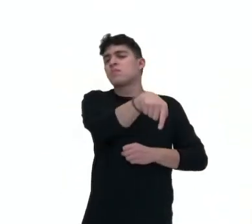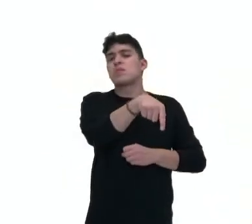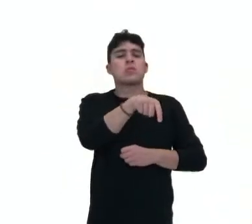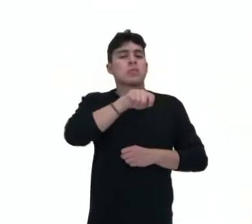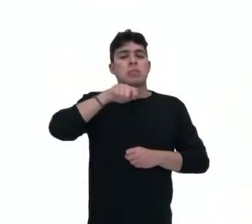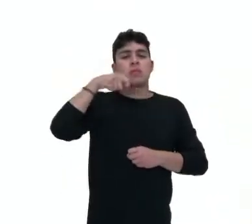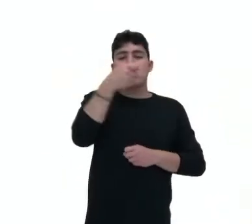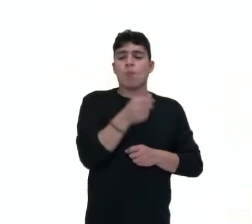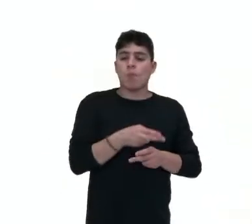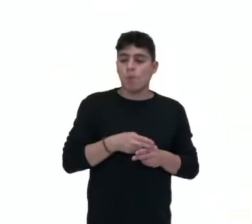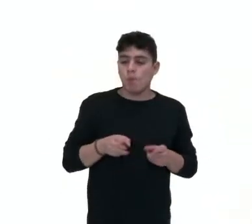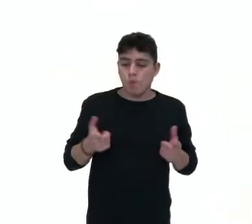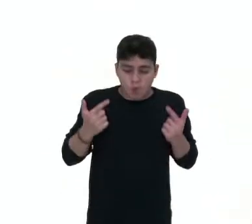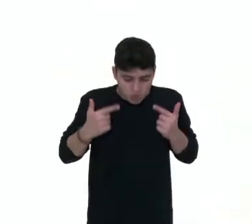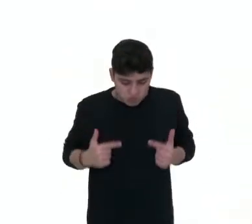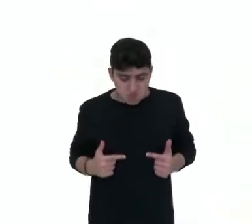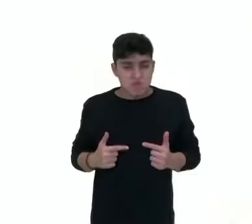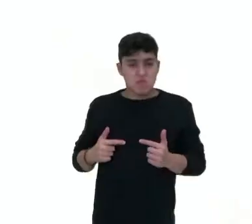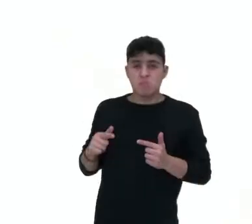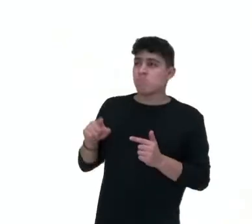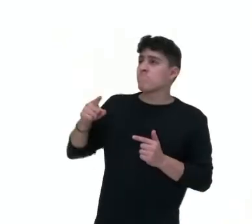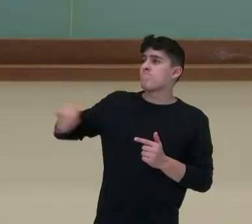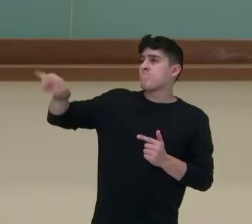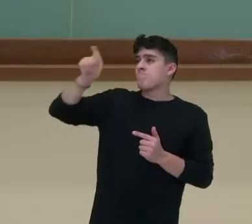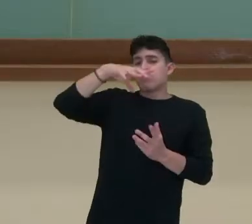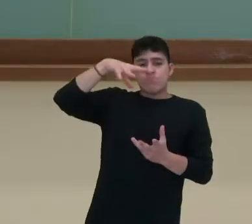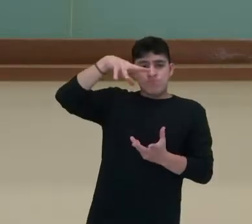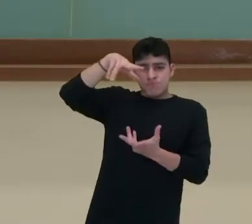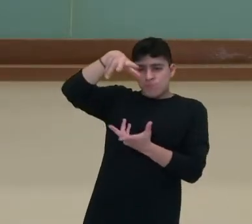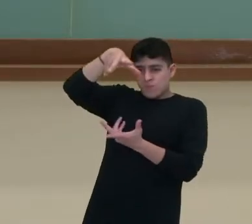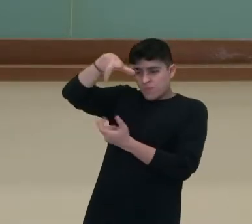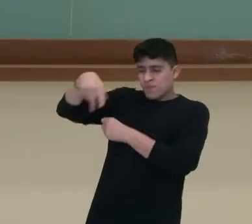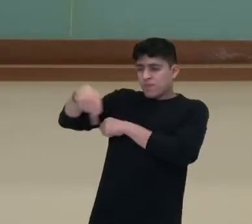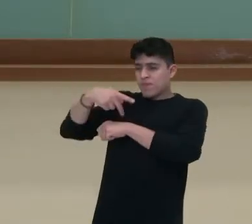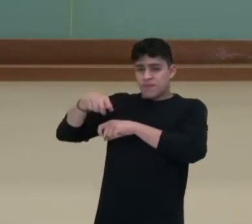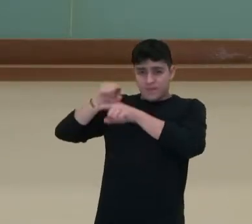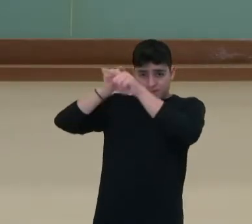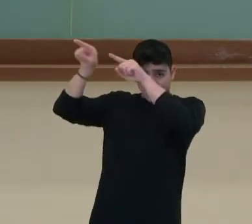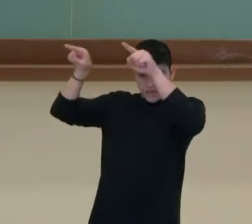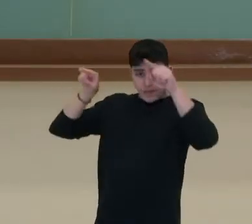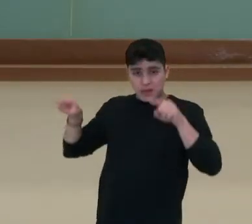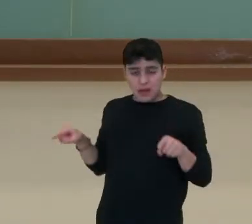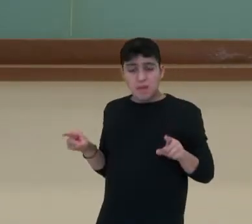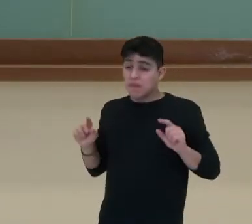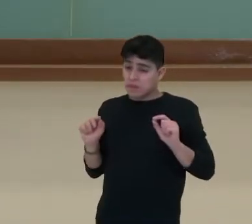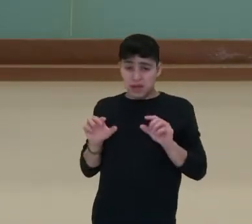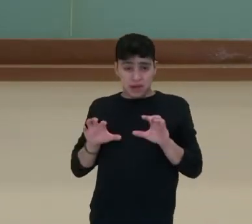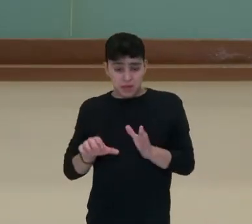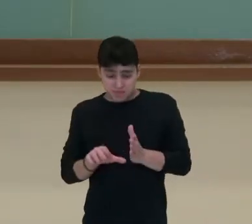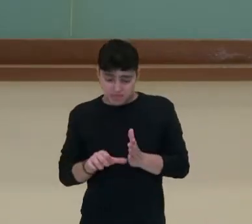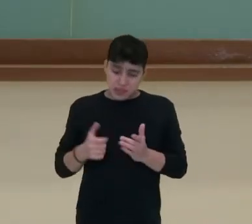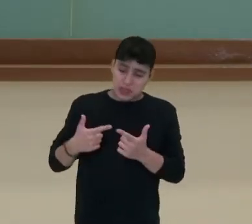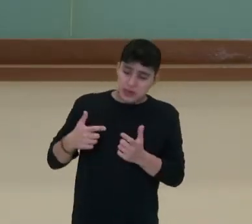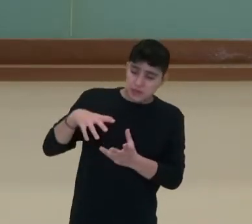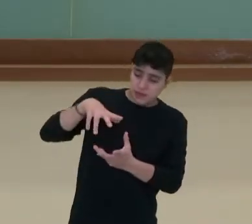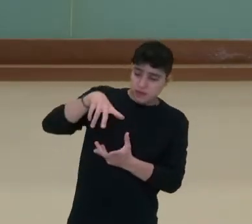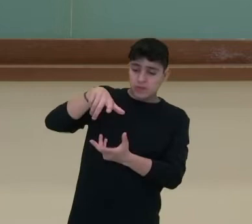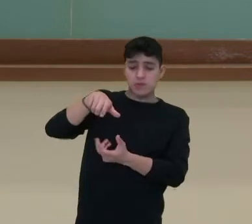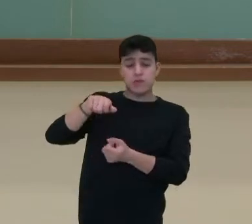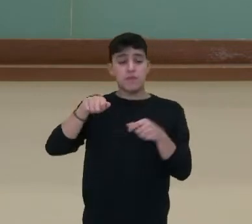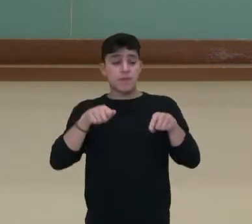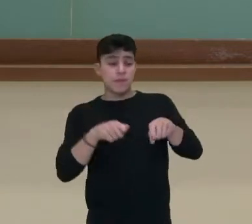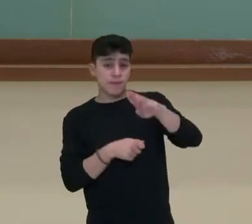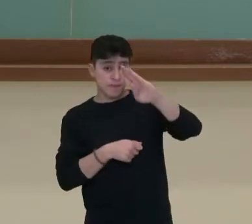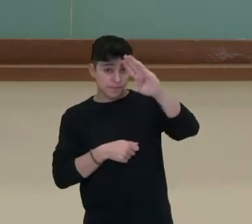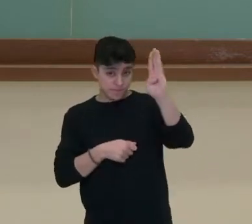neutralidade com grande parte dos países do mundo e isso envolveu justamente a Primeira Guerra Mundial, já que o Brasil ele